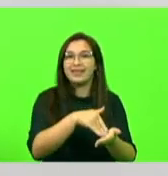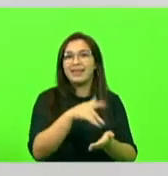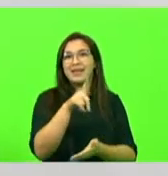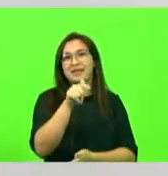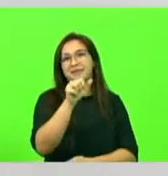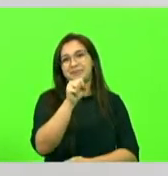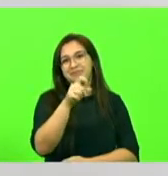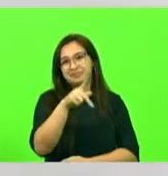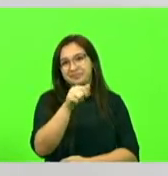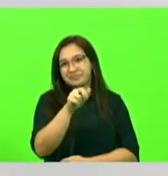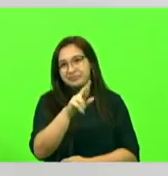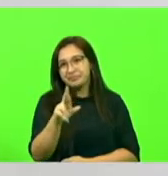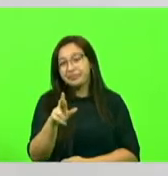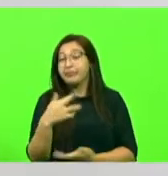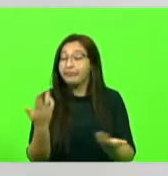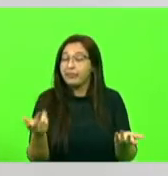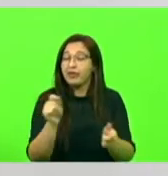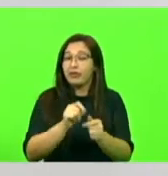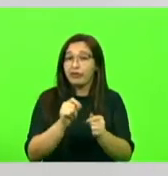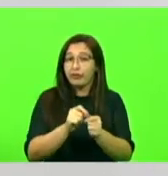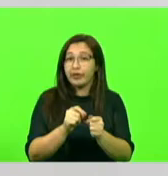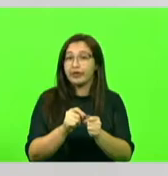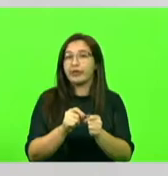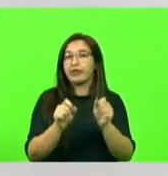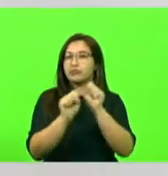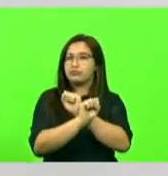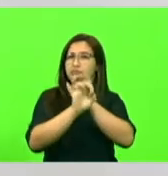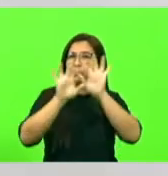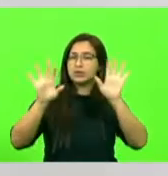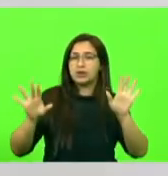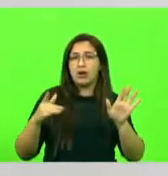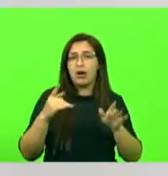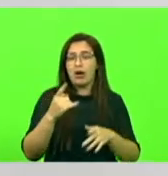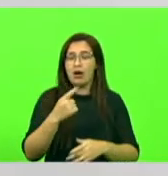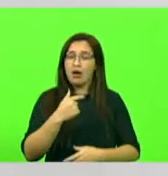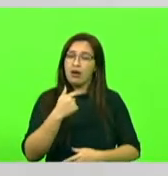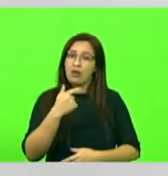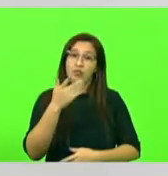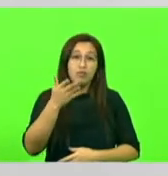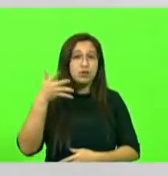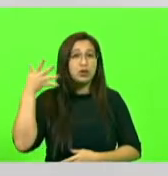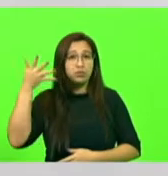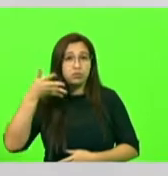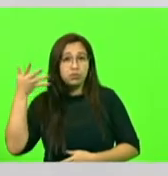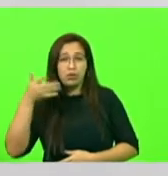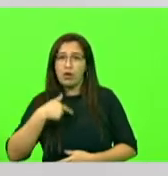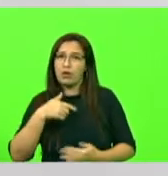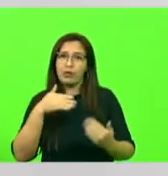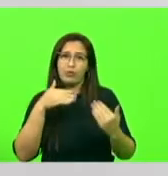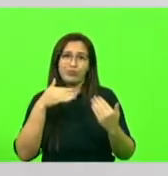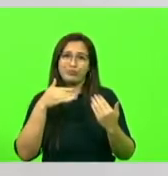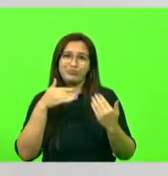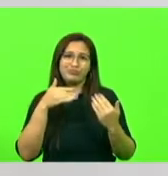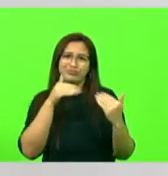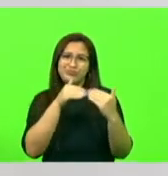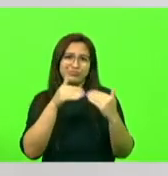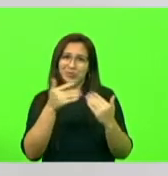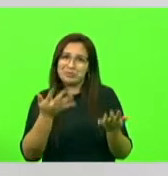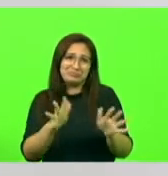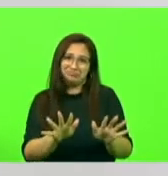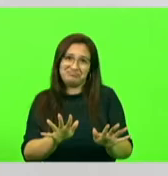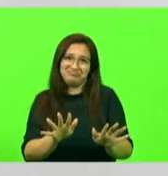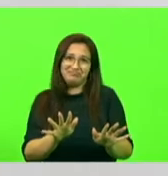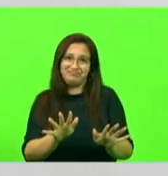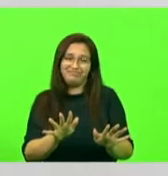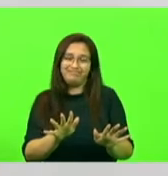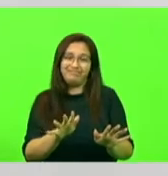observação, deputado Zuck, para dizer que não concordo com a manifestação de Vossa Excelência e que, certamente, a cidade